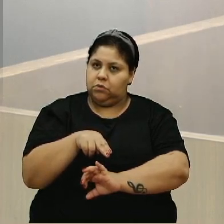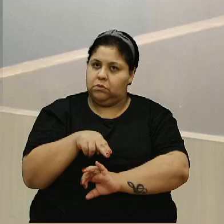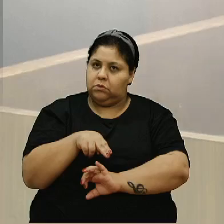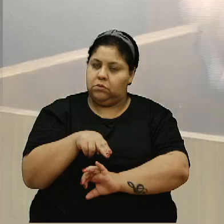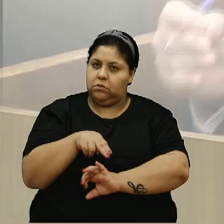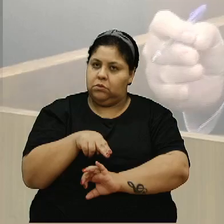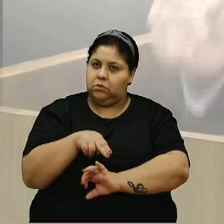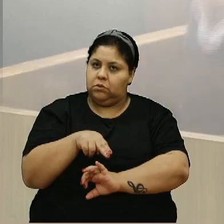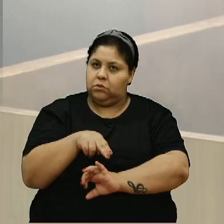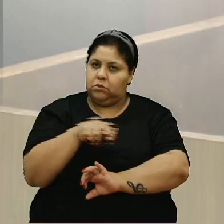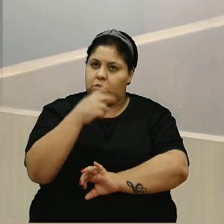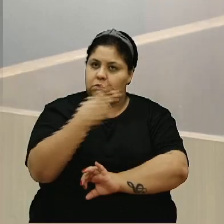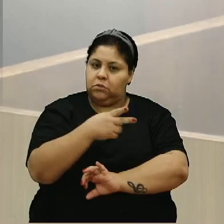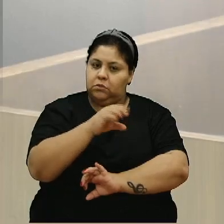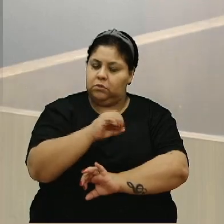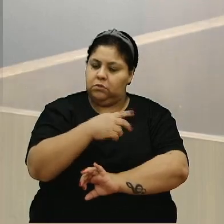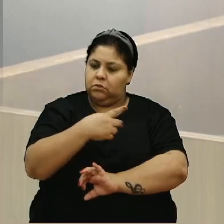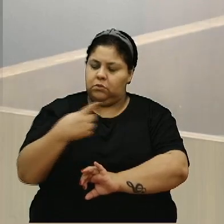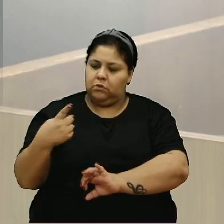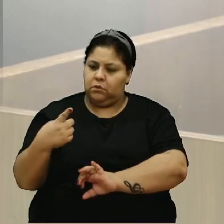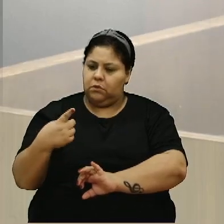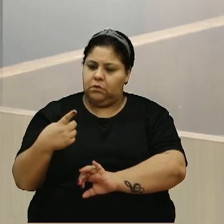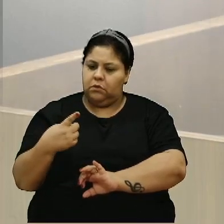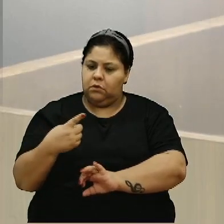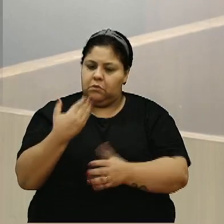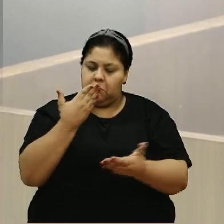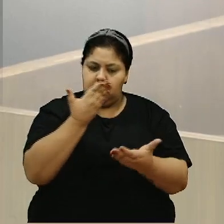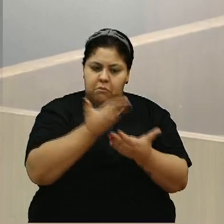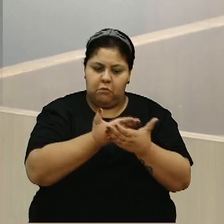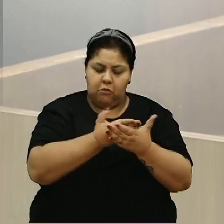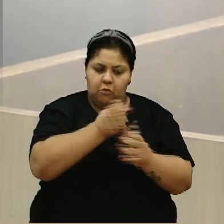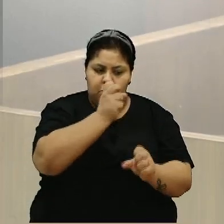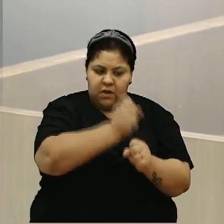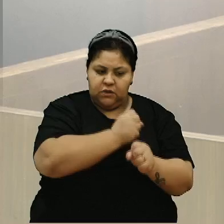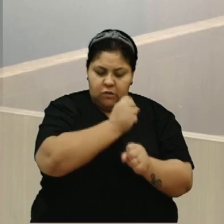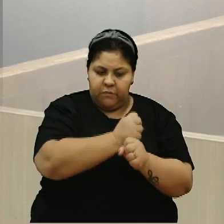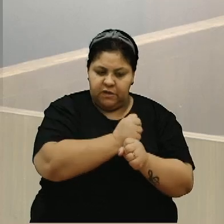2021 foi feito um estudo para reformar.